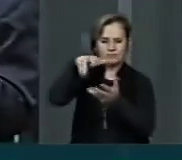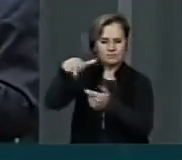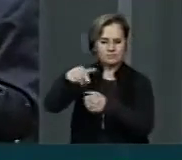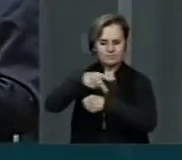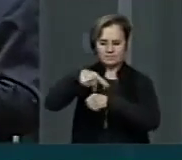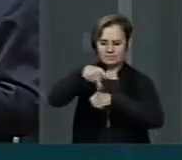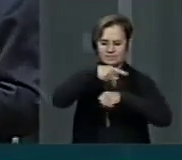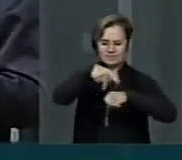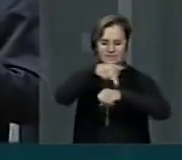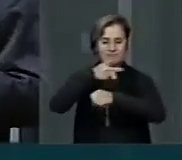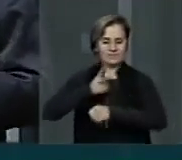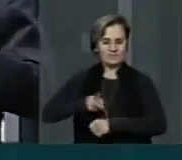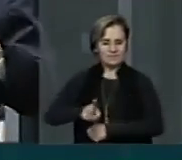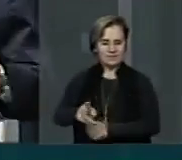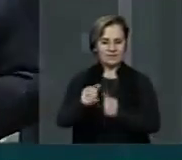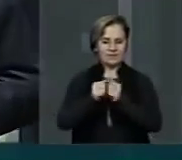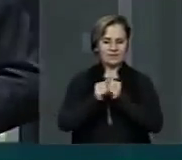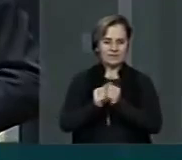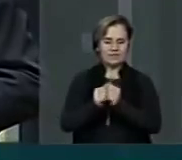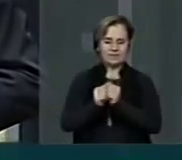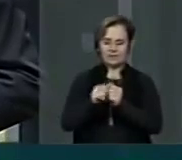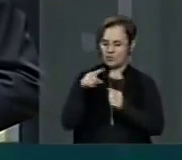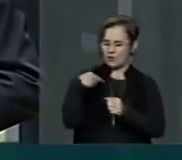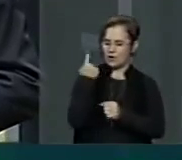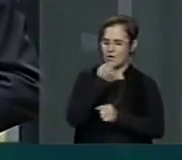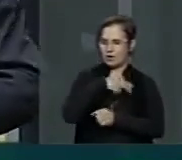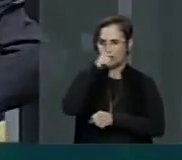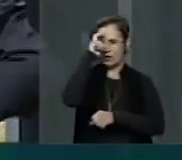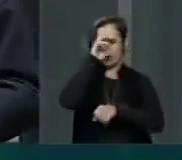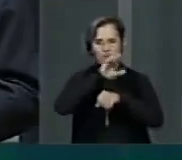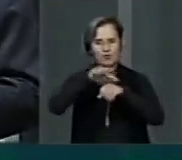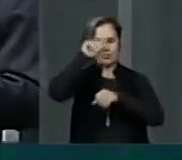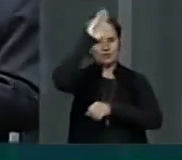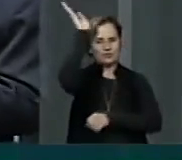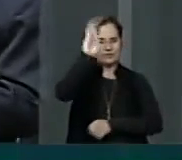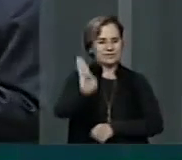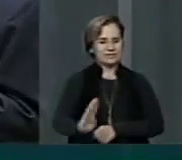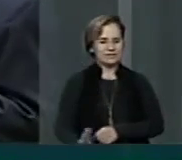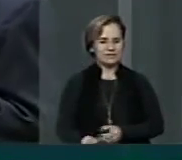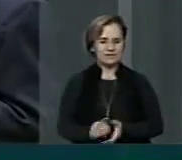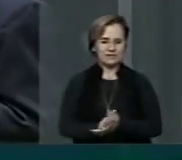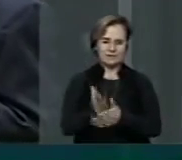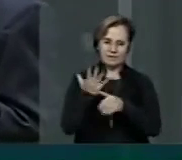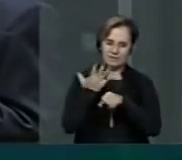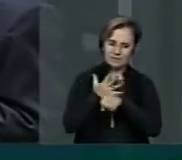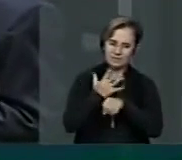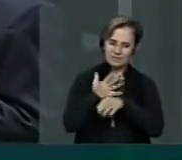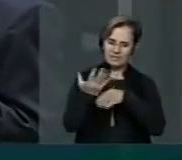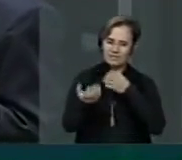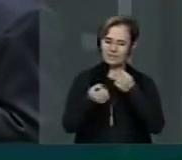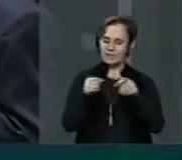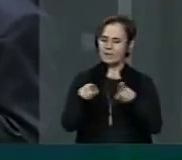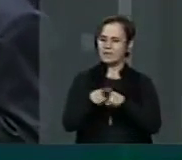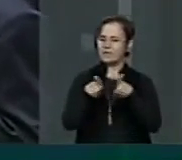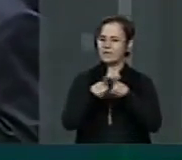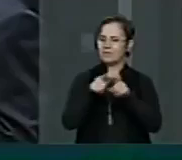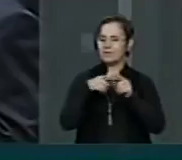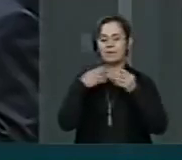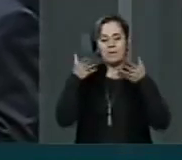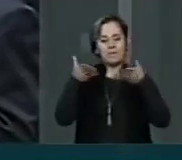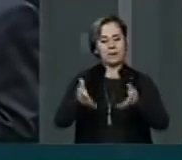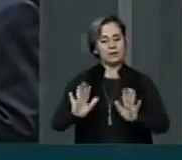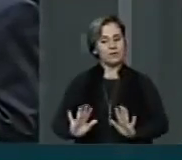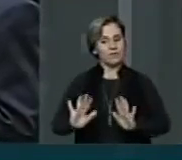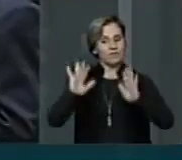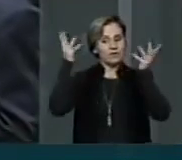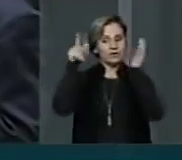levando sempre o nome da nossa cultura brasileira. O Fauzi, que teve a oportunidade de fazer ou participar dos festivais